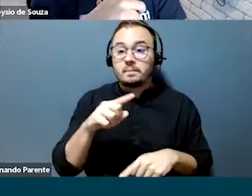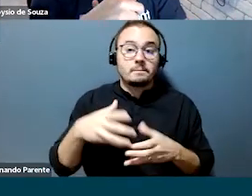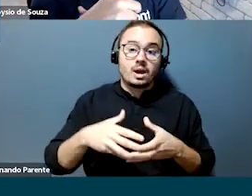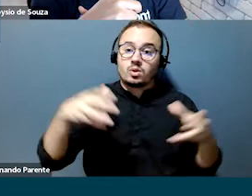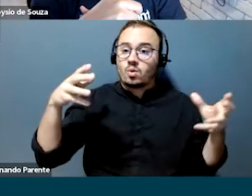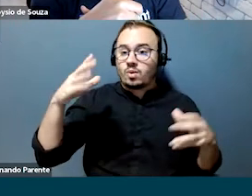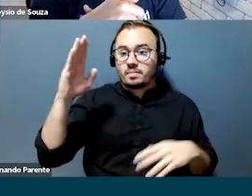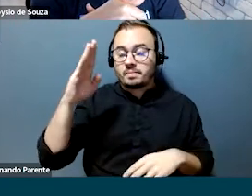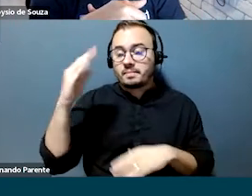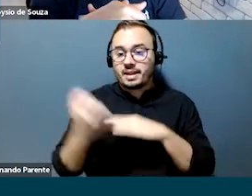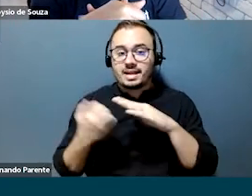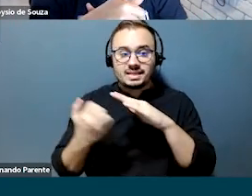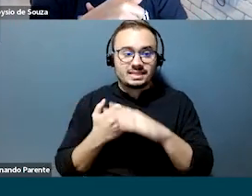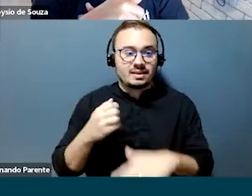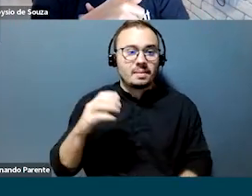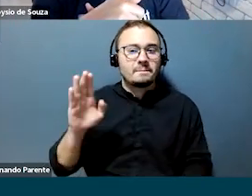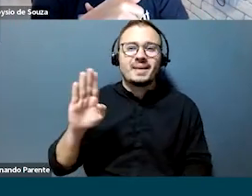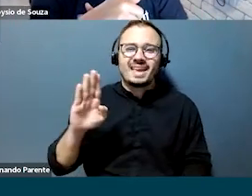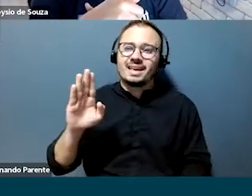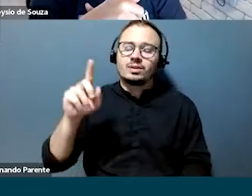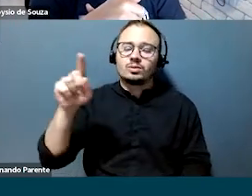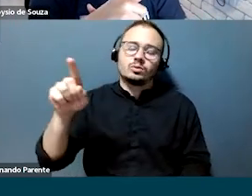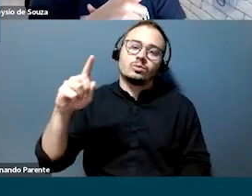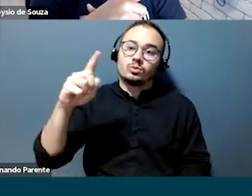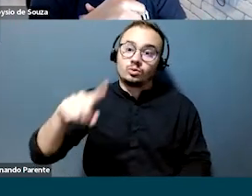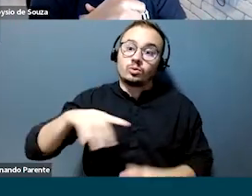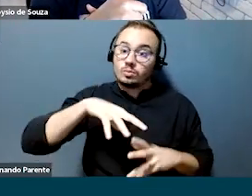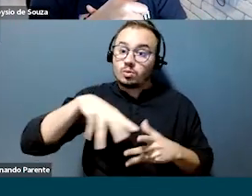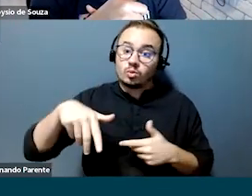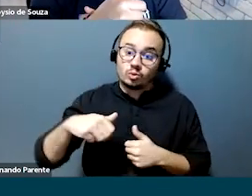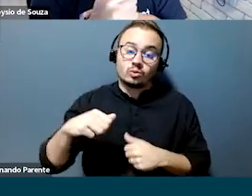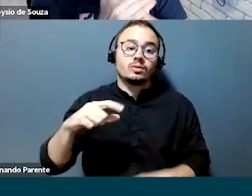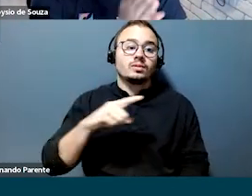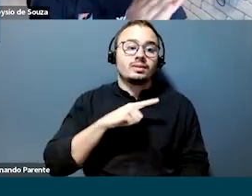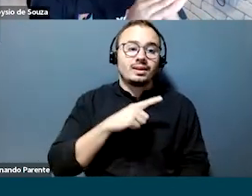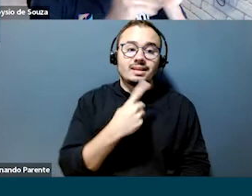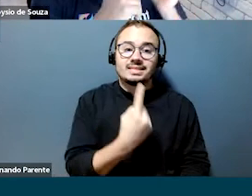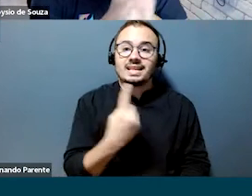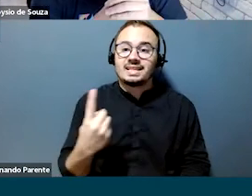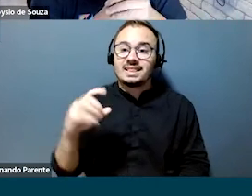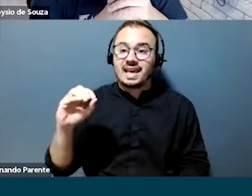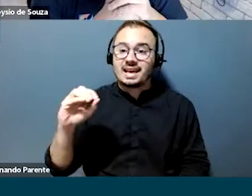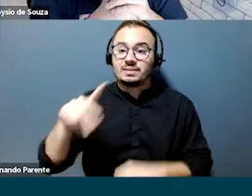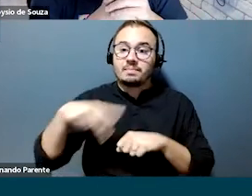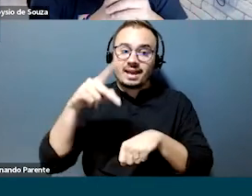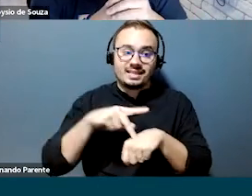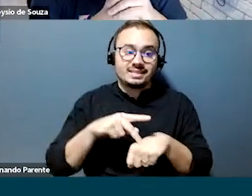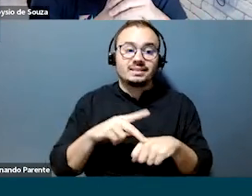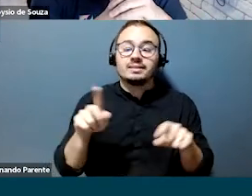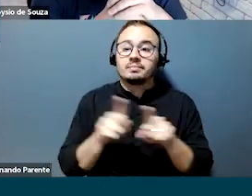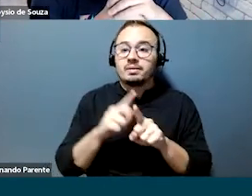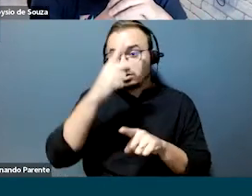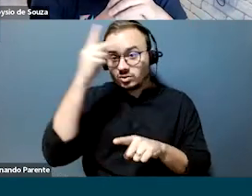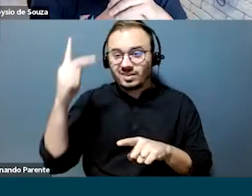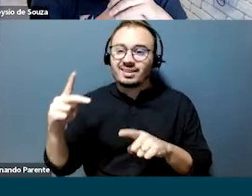mundo, estamos presentes aí em mais de 110 países e temos mais de 8 milhões de consultoras e representantes na